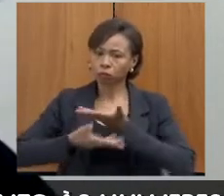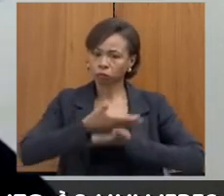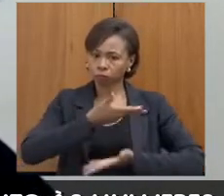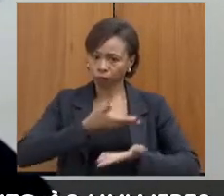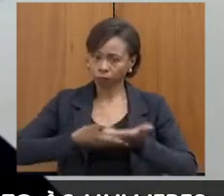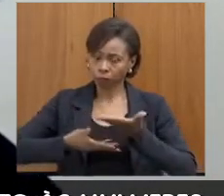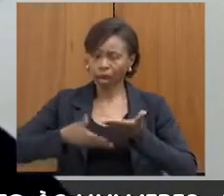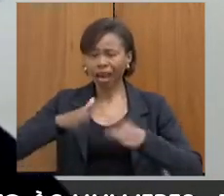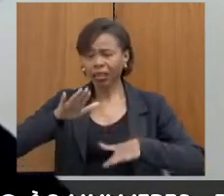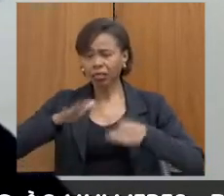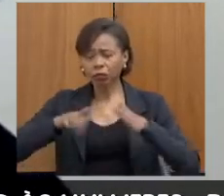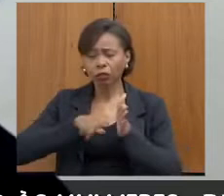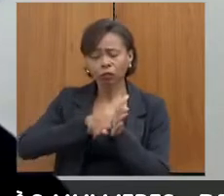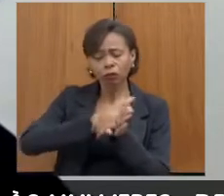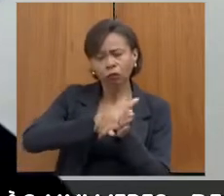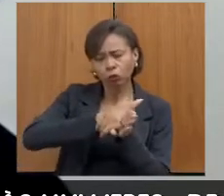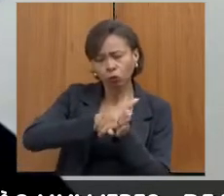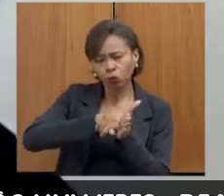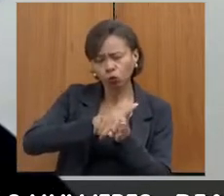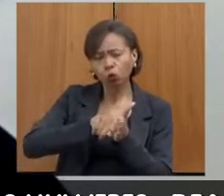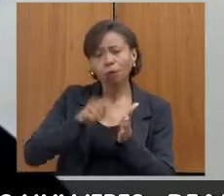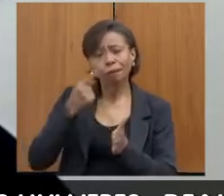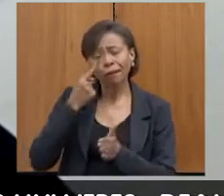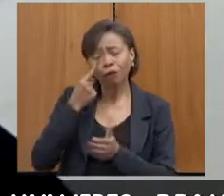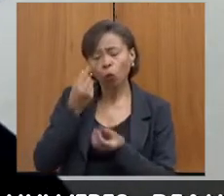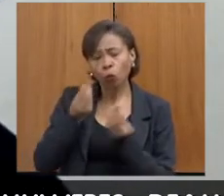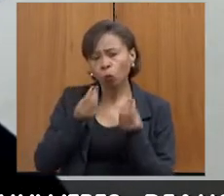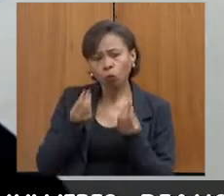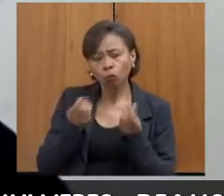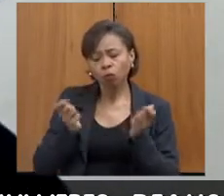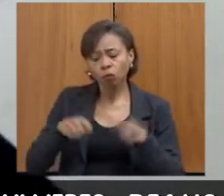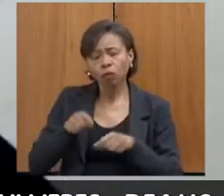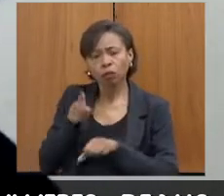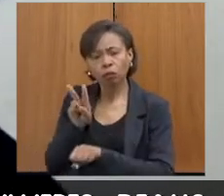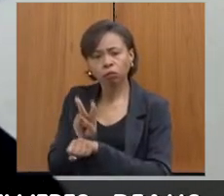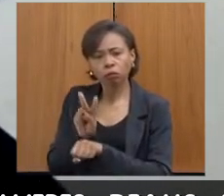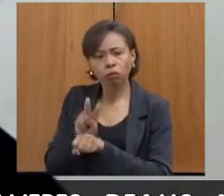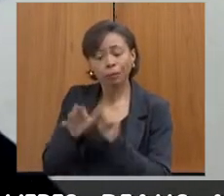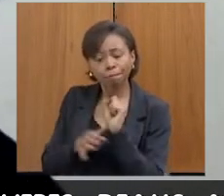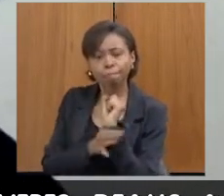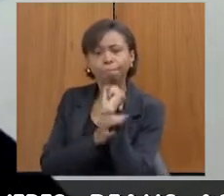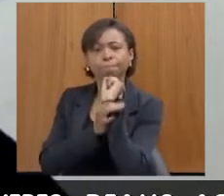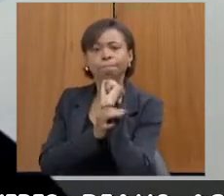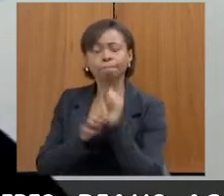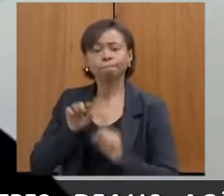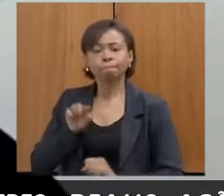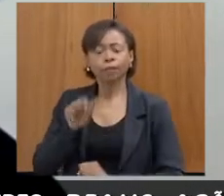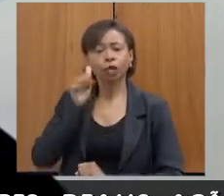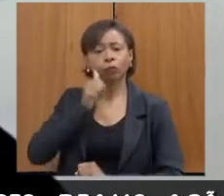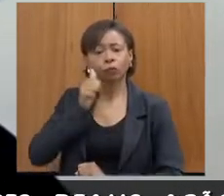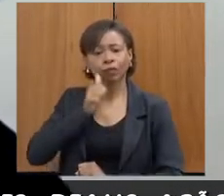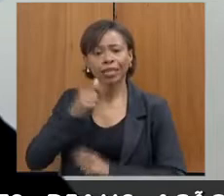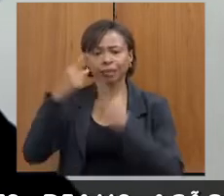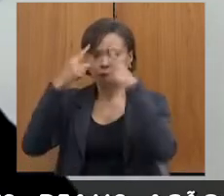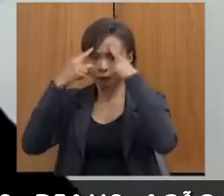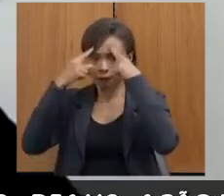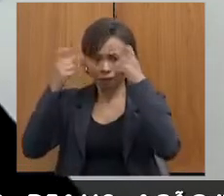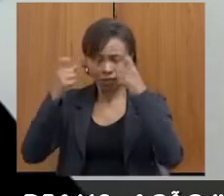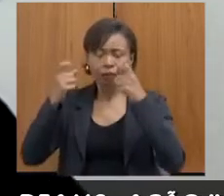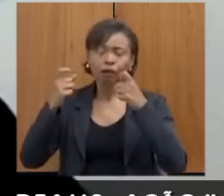para saber o que deve ser feito para garantir a proteção daquela mulher vítima de violência doméstica.